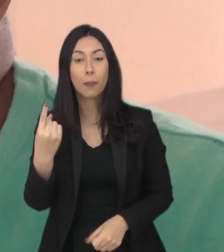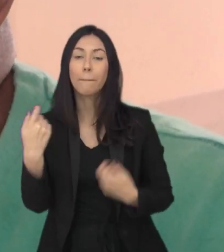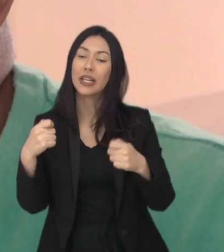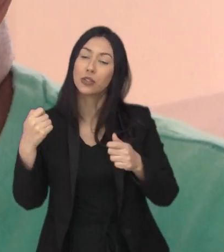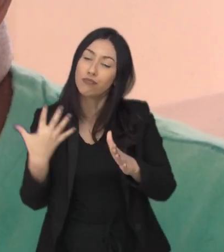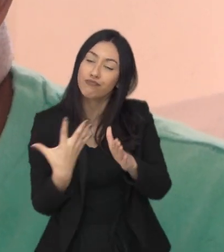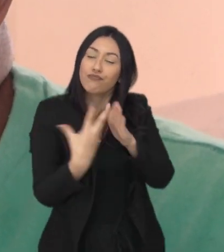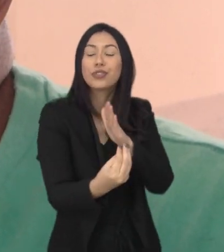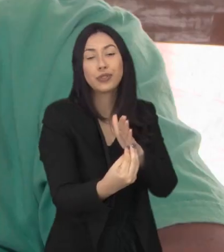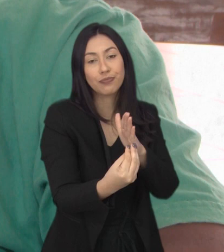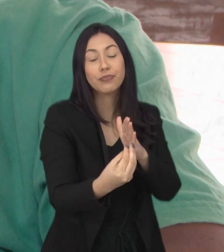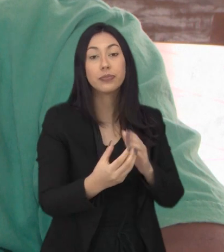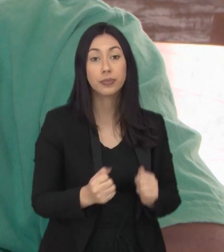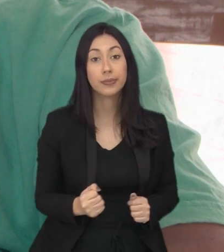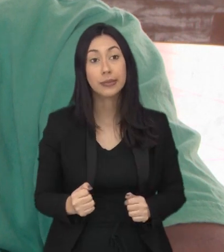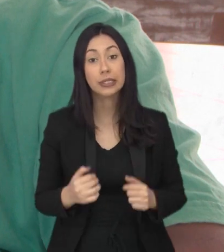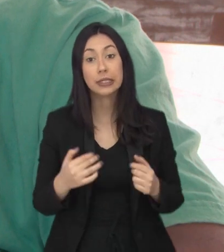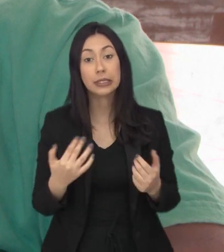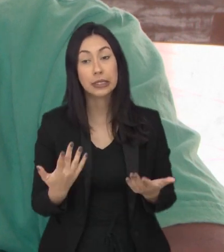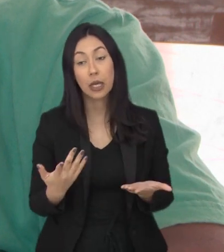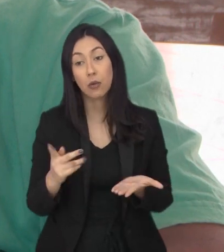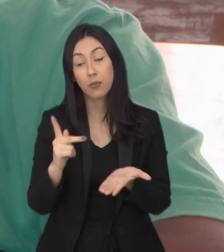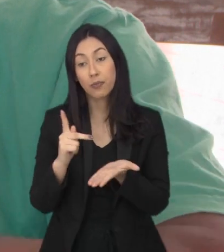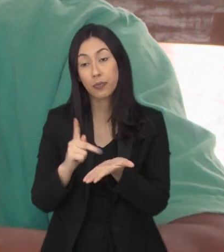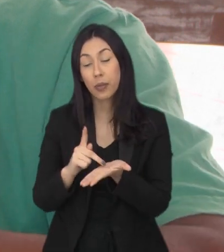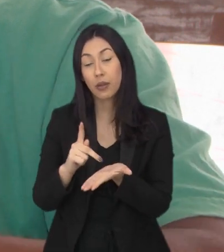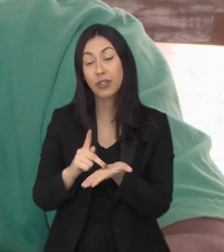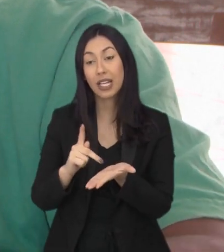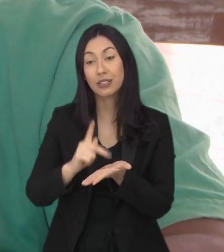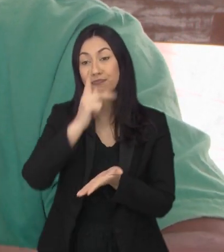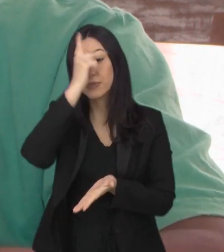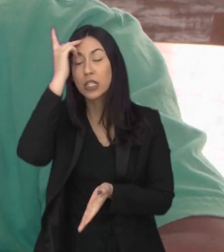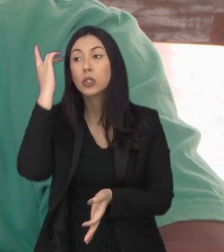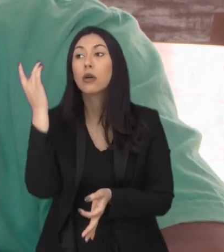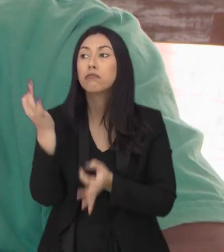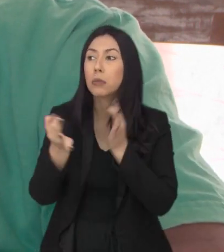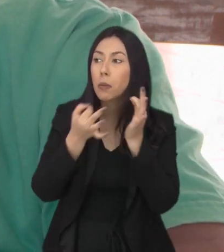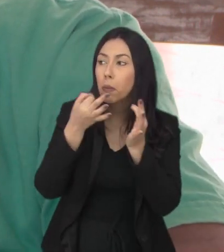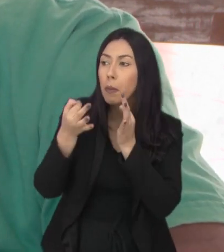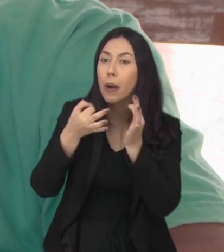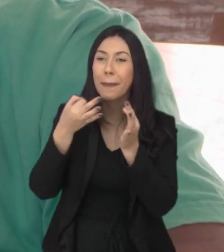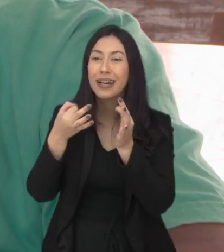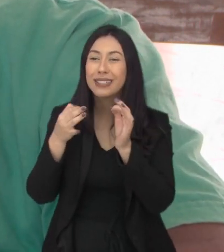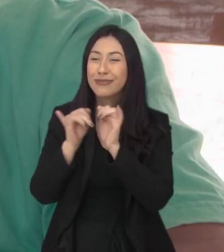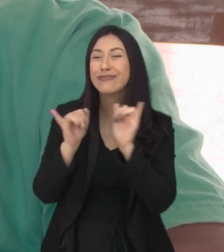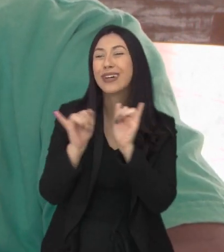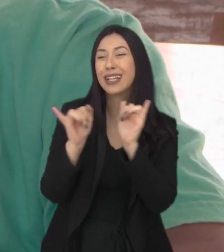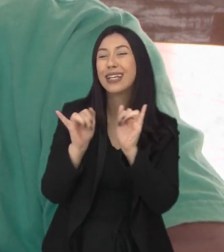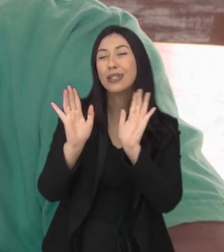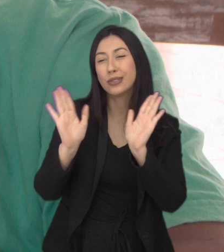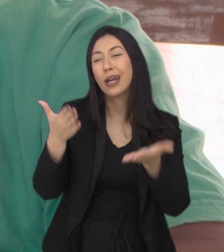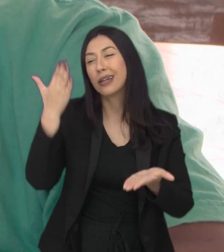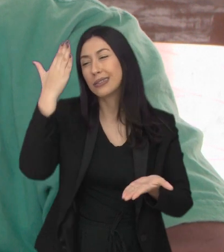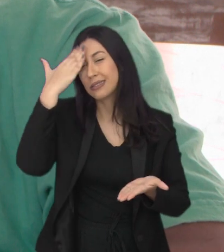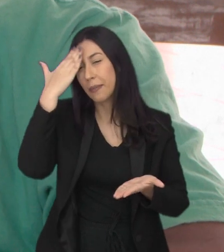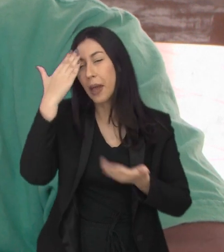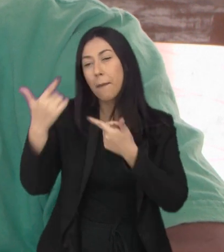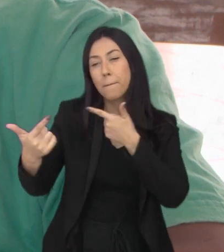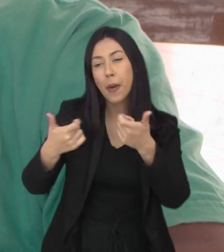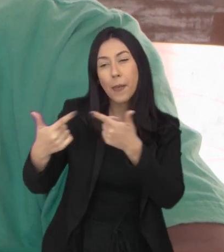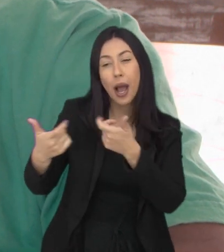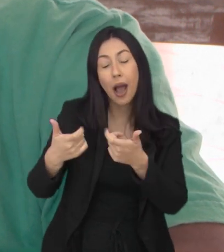refúgio no Brasil. Na verdade, como todo mundo comenta, é uma guerra já anunciada.